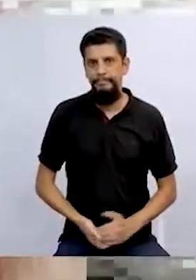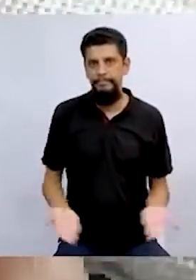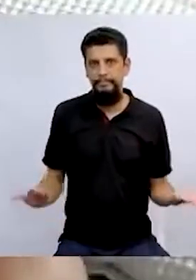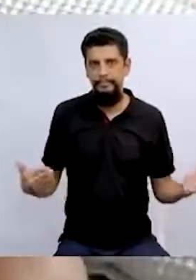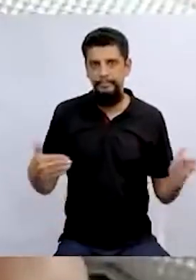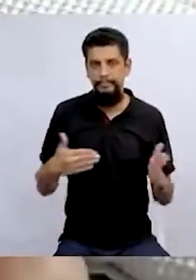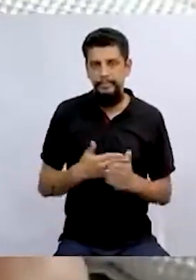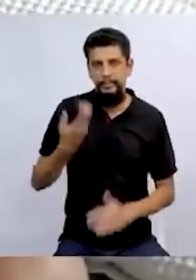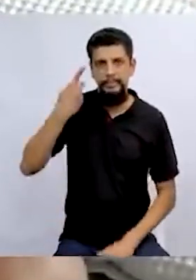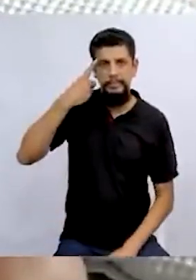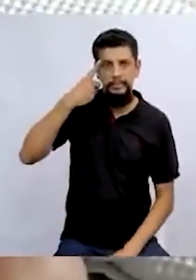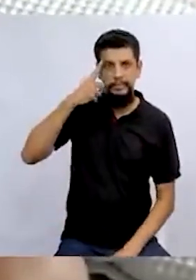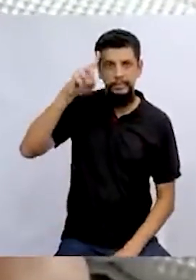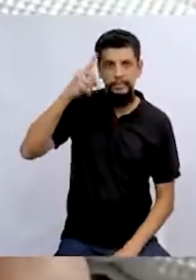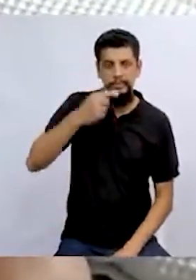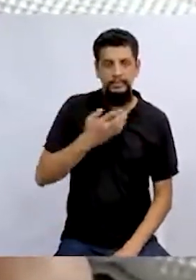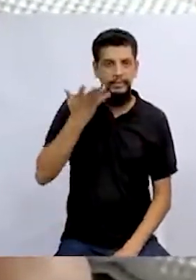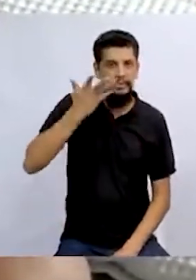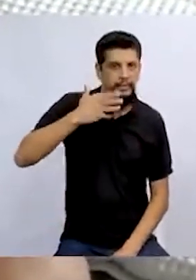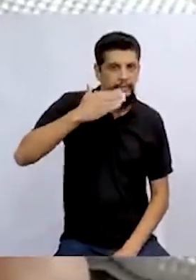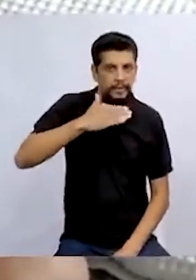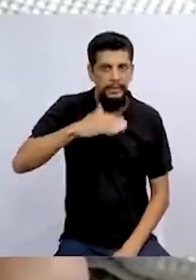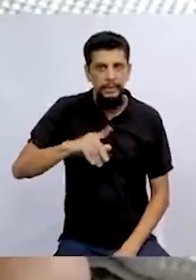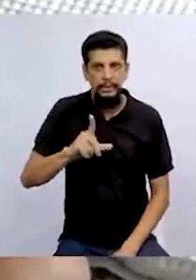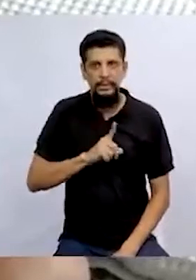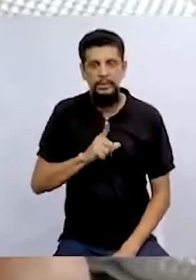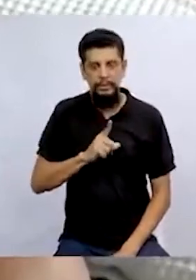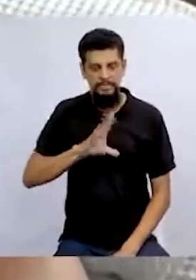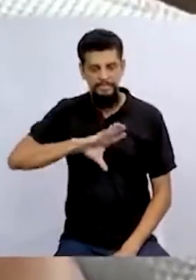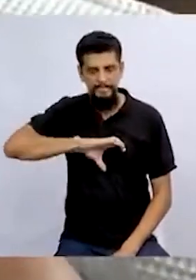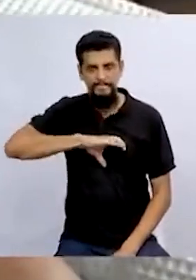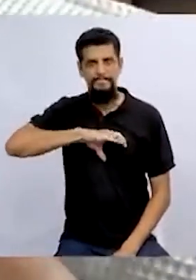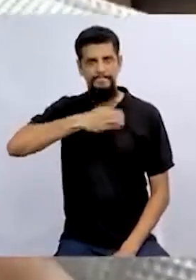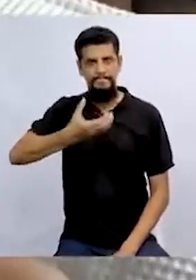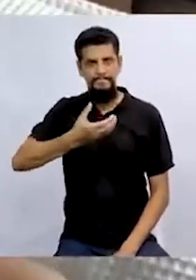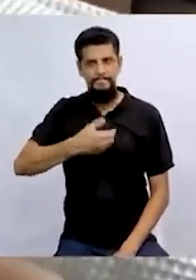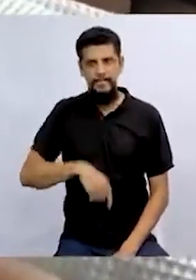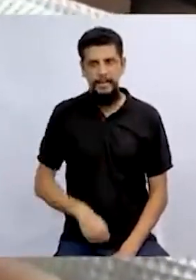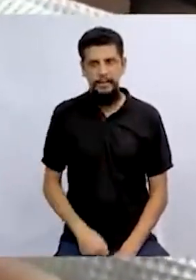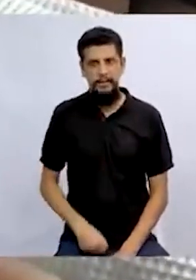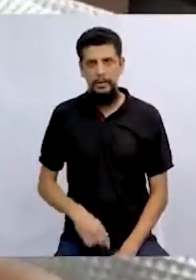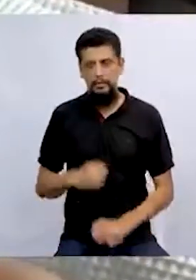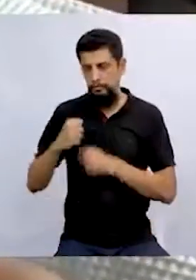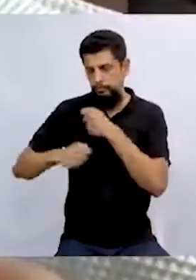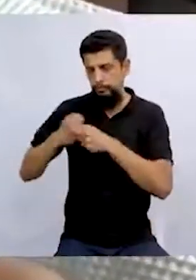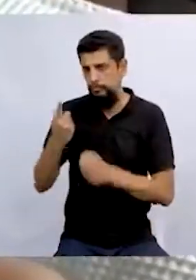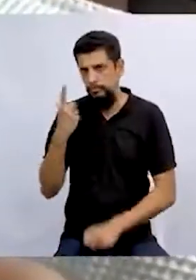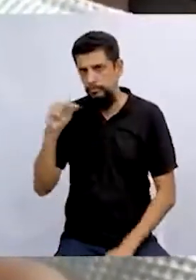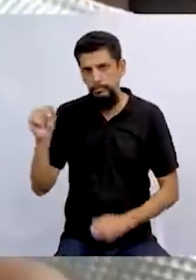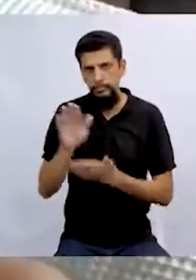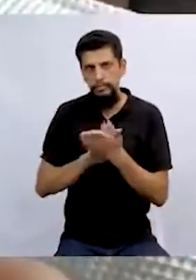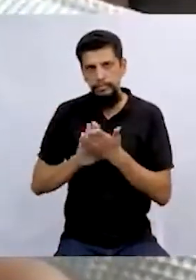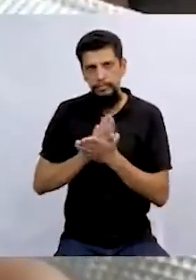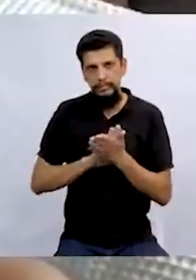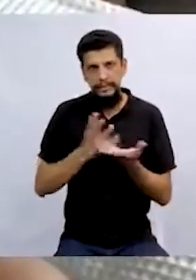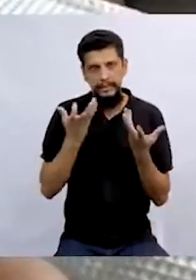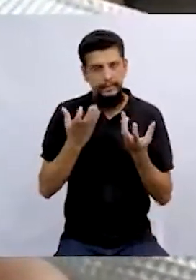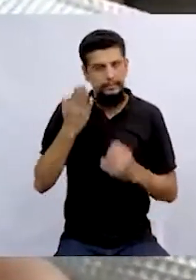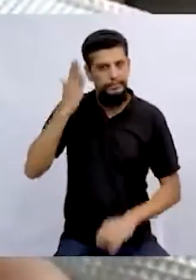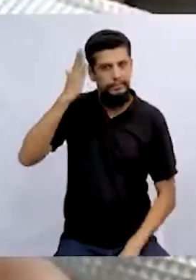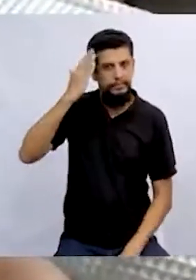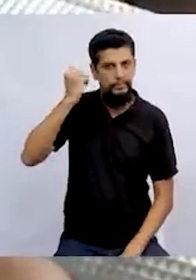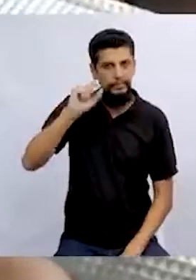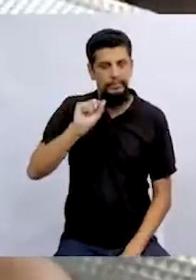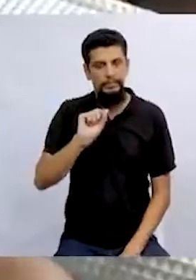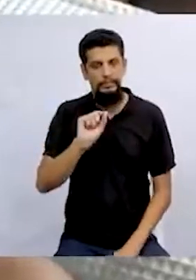Até que um dia, as crianças tiveram a coragem e não saíram correndo. Elas queriam